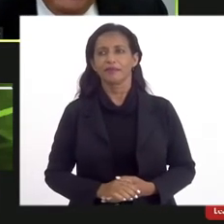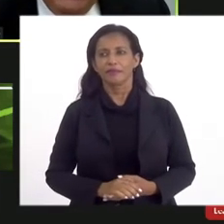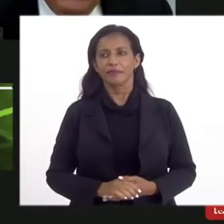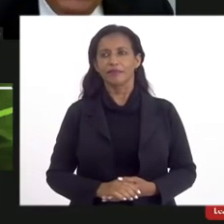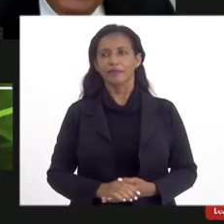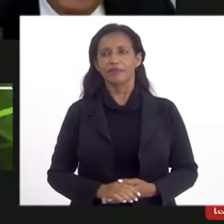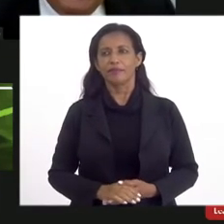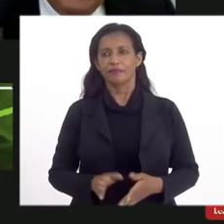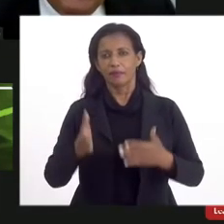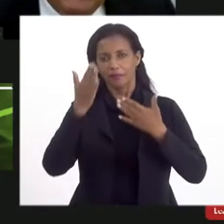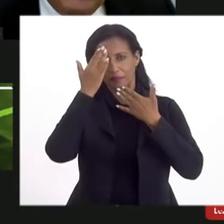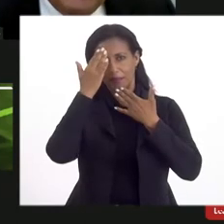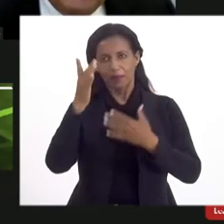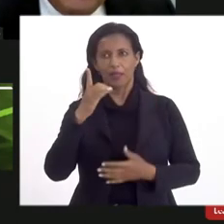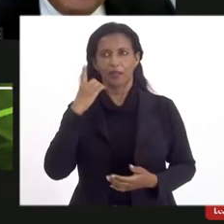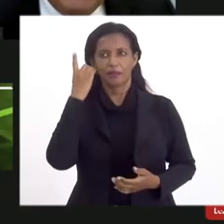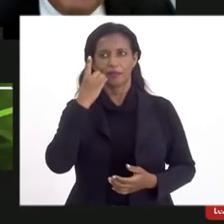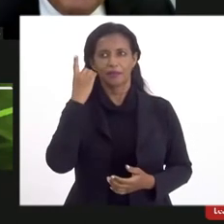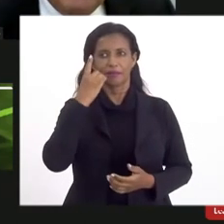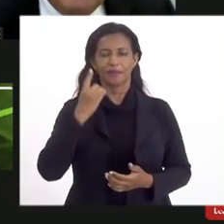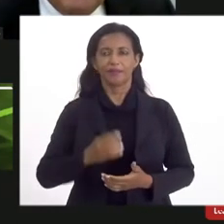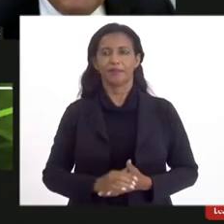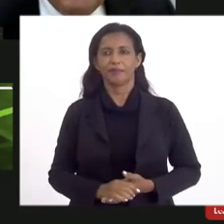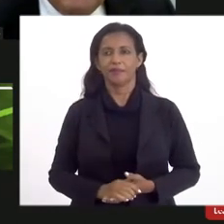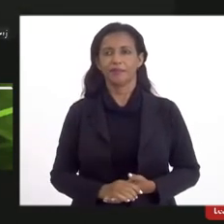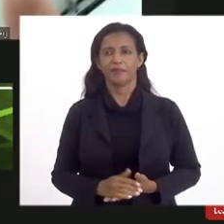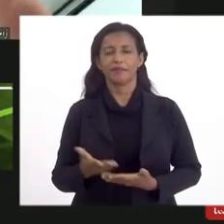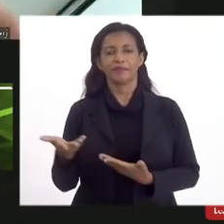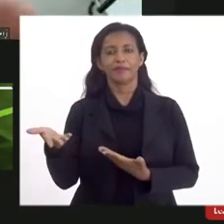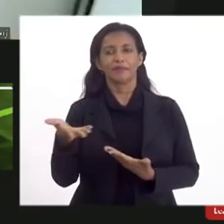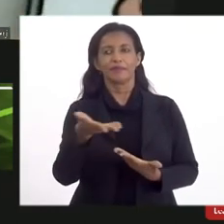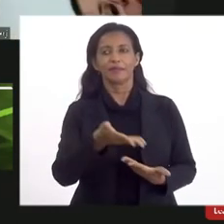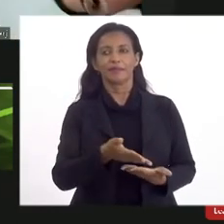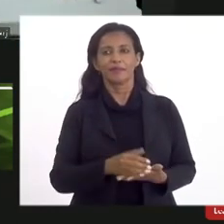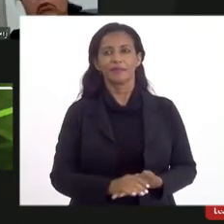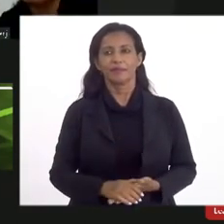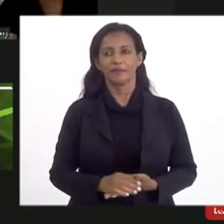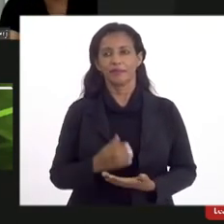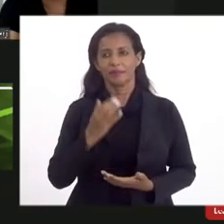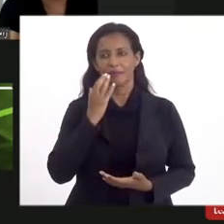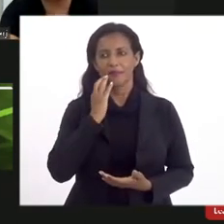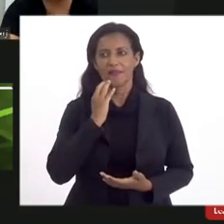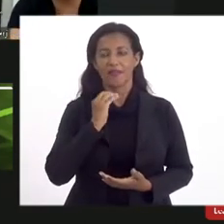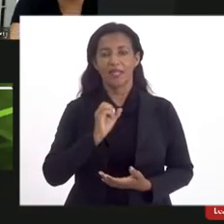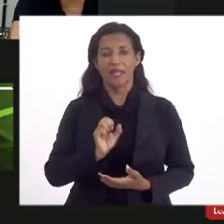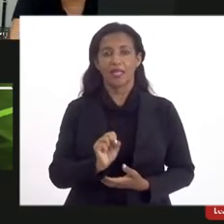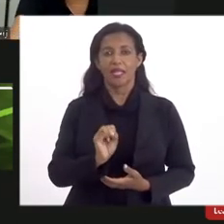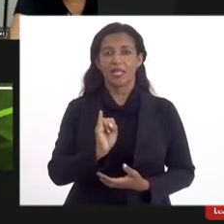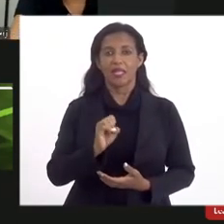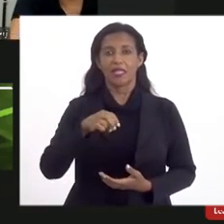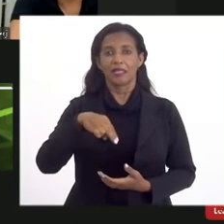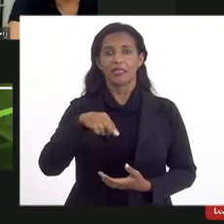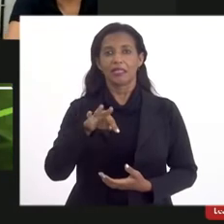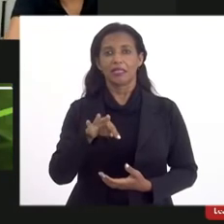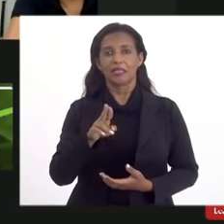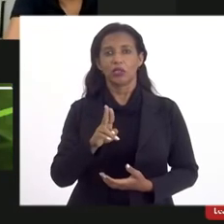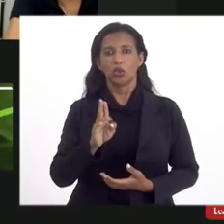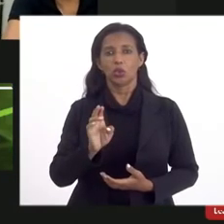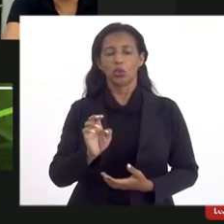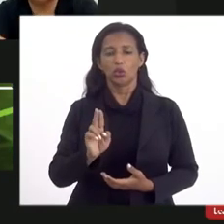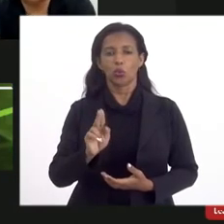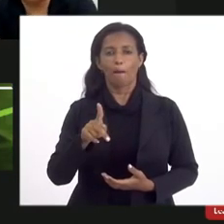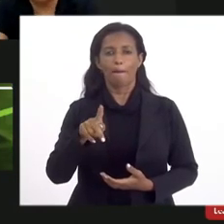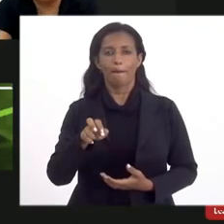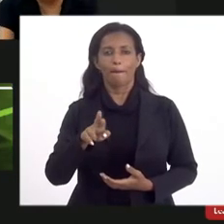obrigado deputado Rubens bom tempo chama agora para fazer uso da palavra representação do sinto perde acho que a senhora Cássia Santos